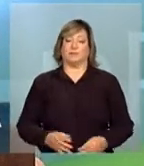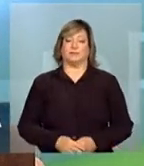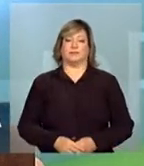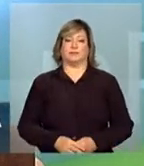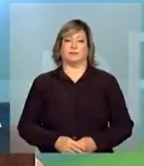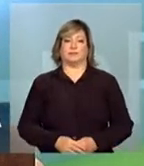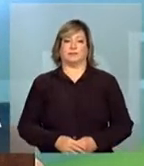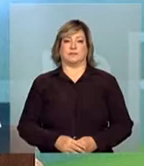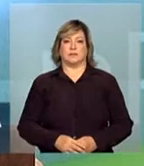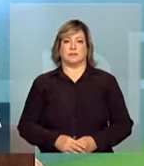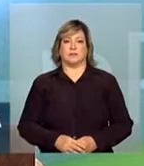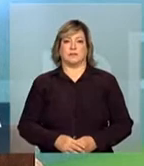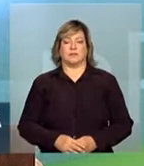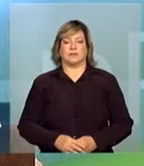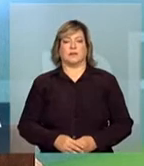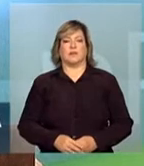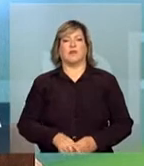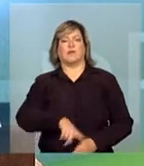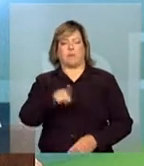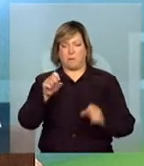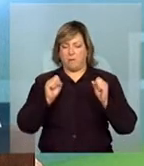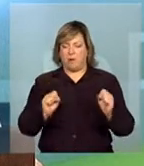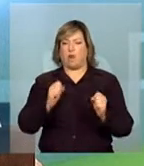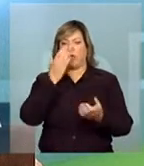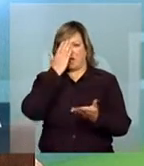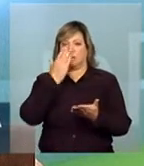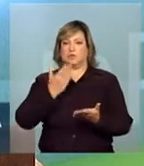não tenham dúvidas,